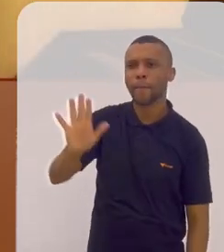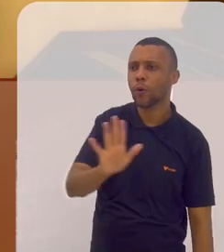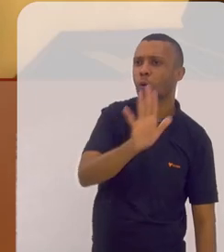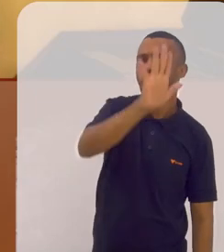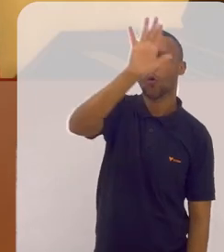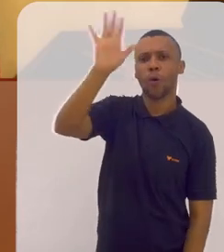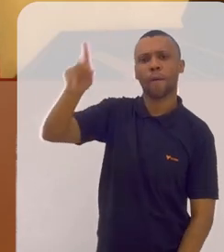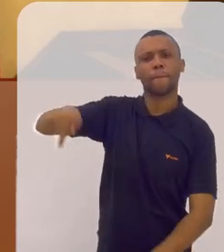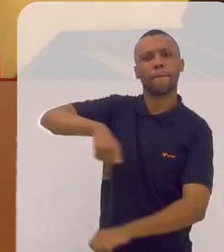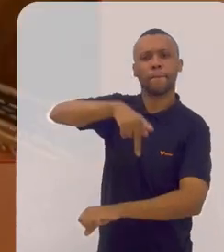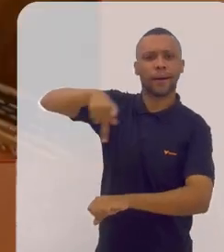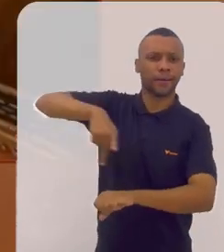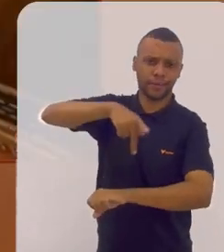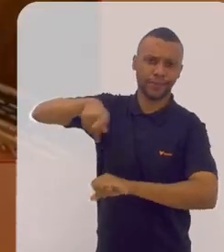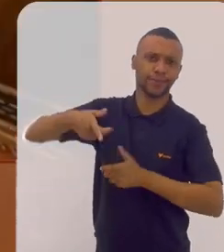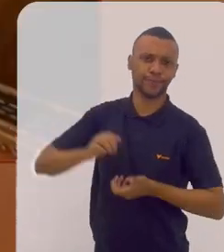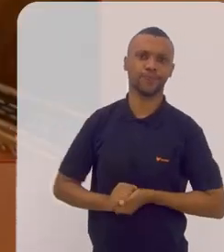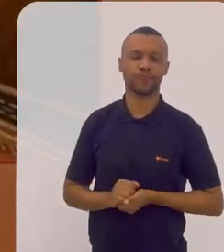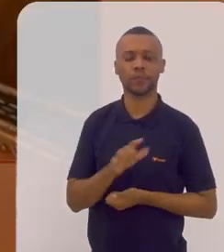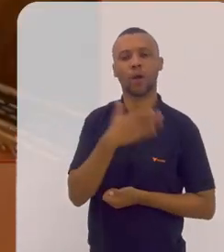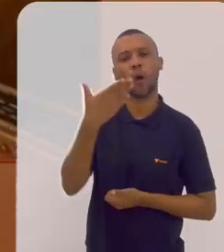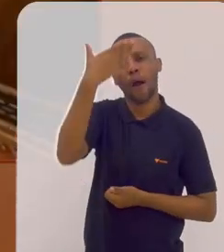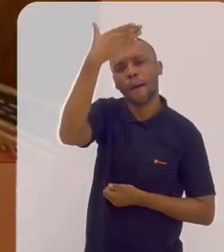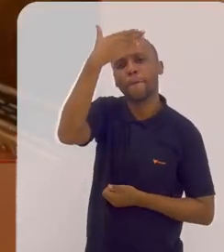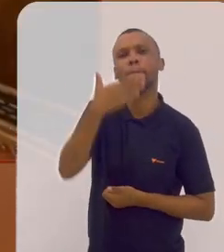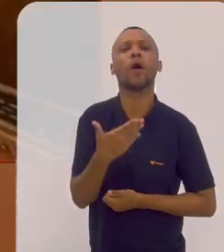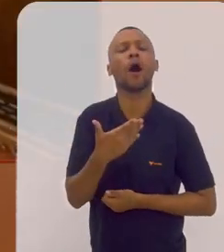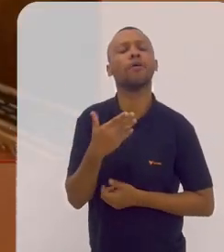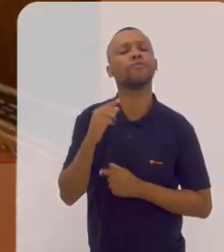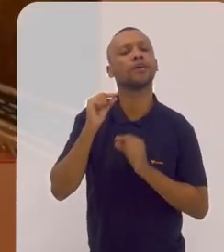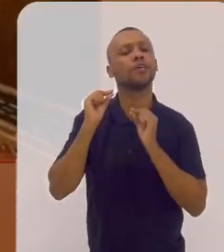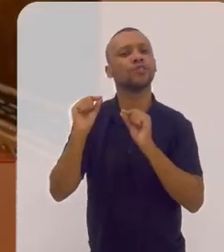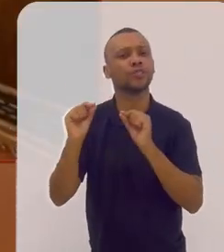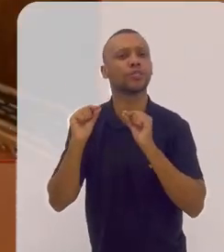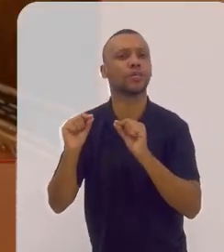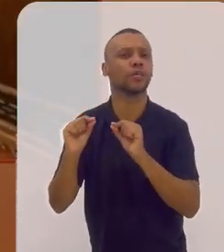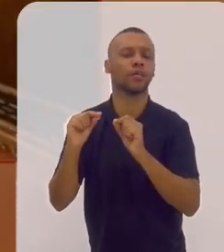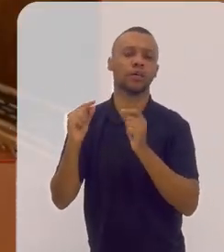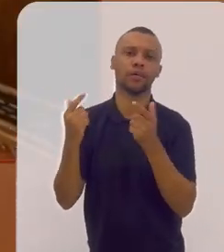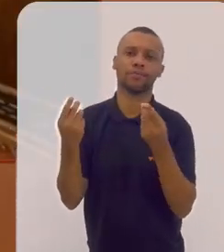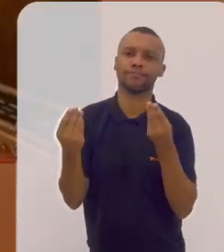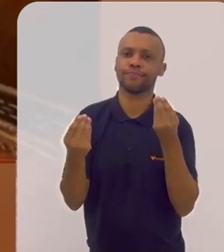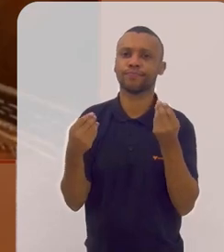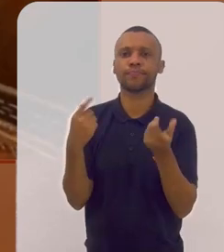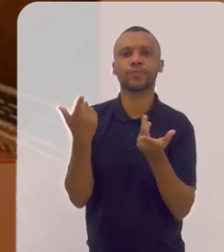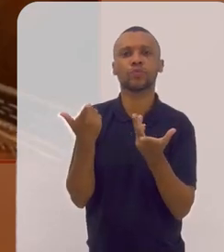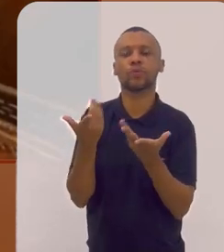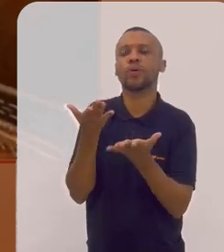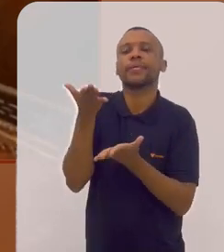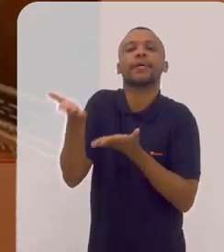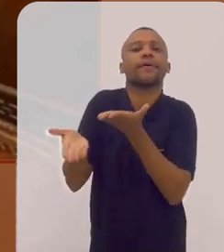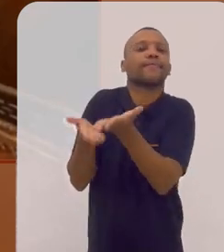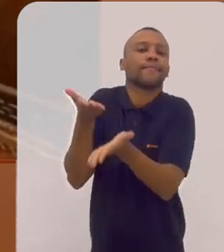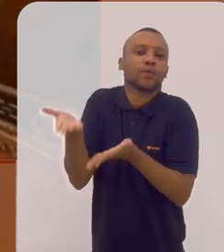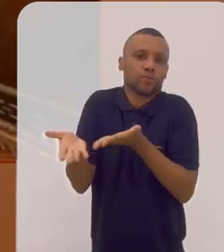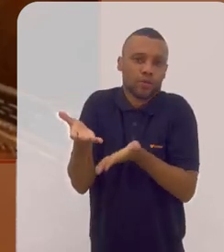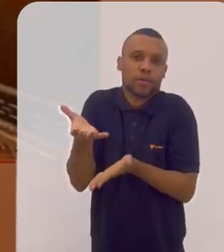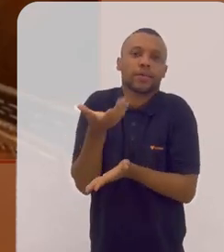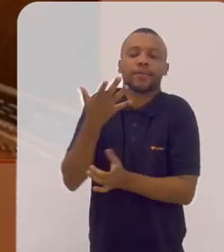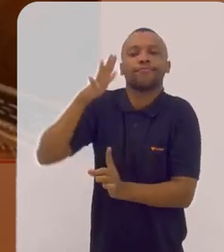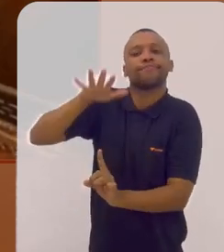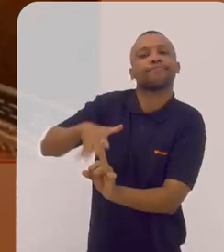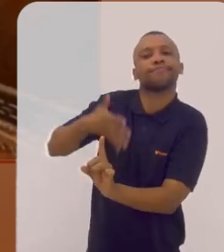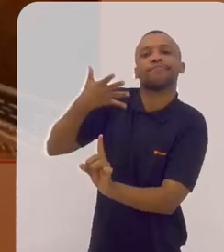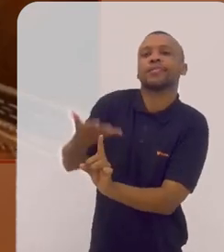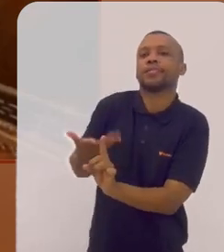Brasil como nação então é uma prova do, digamos assim do serviço